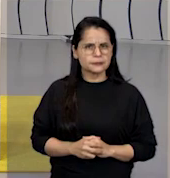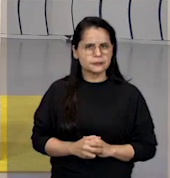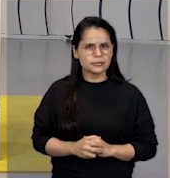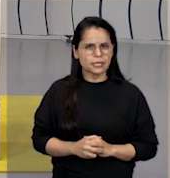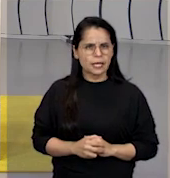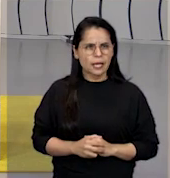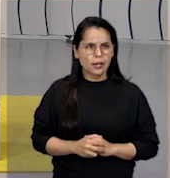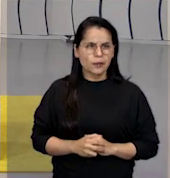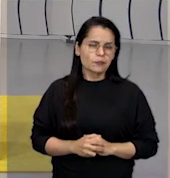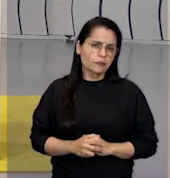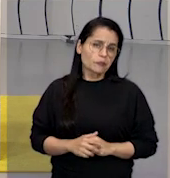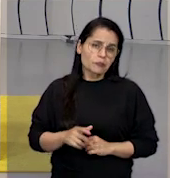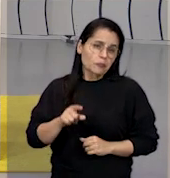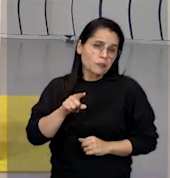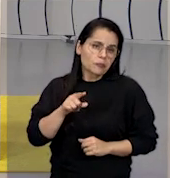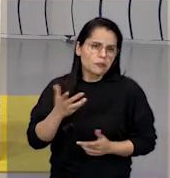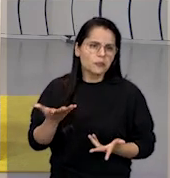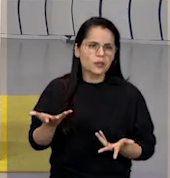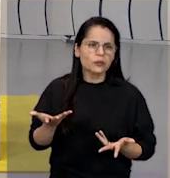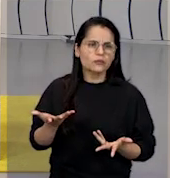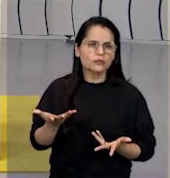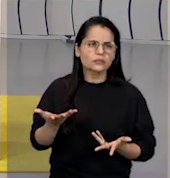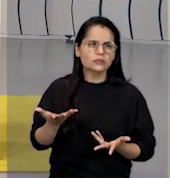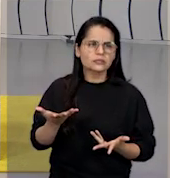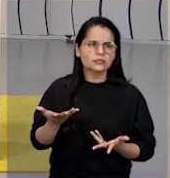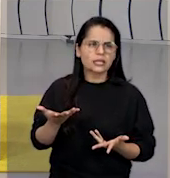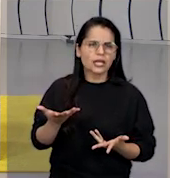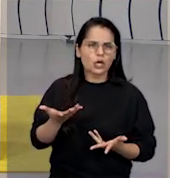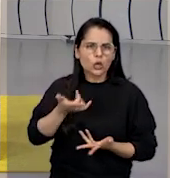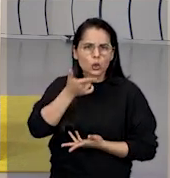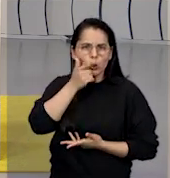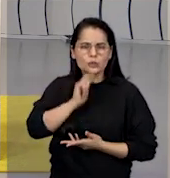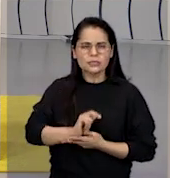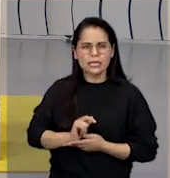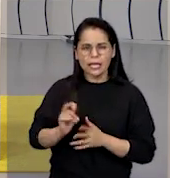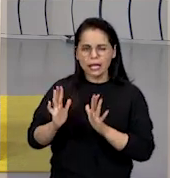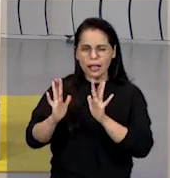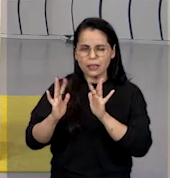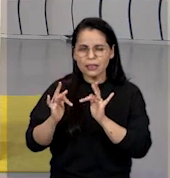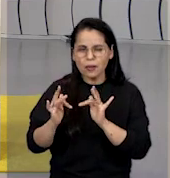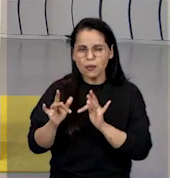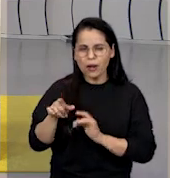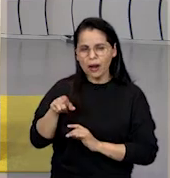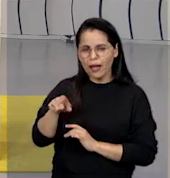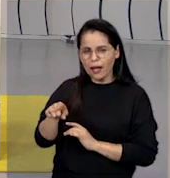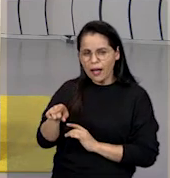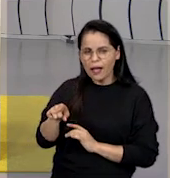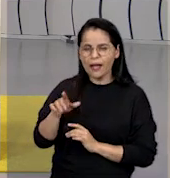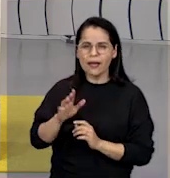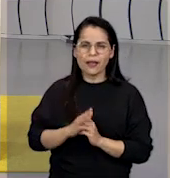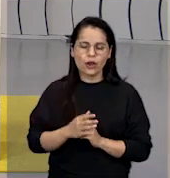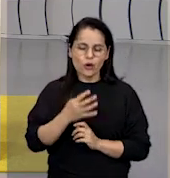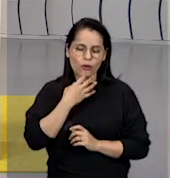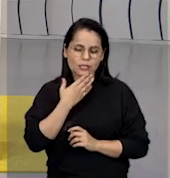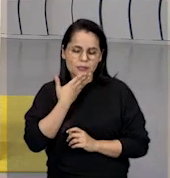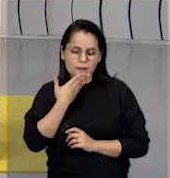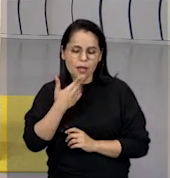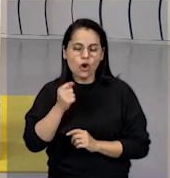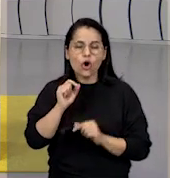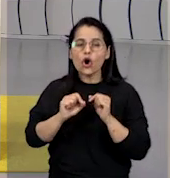para que você, de repente, consiga namorar aquela pessoa que você quer, conhecer melhor?